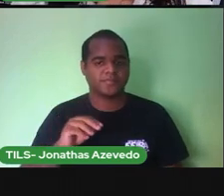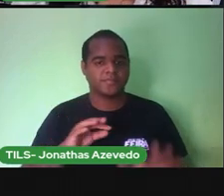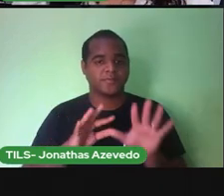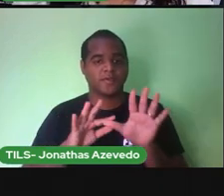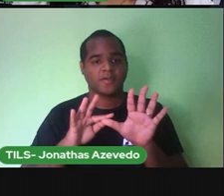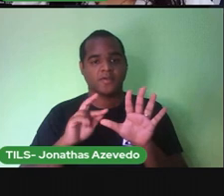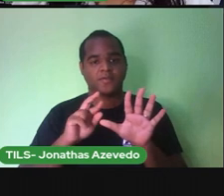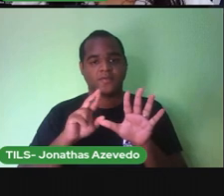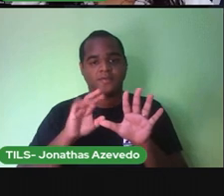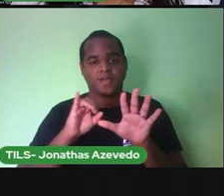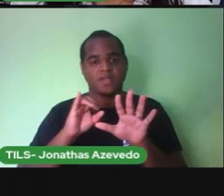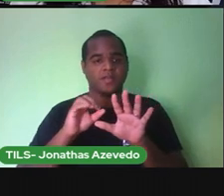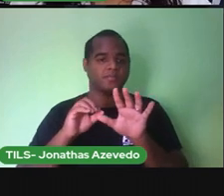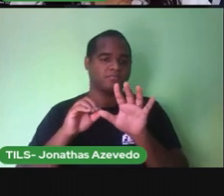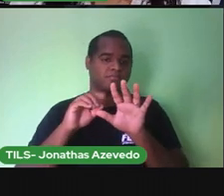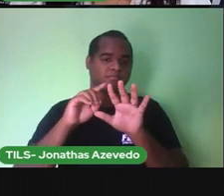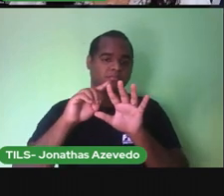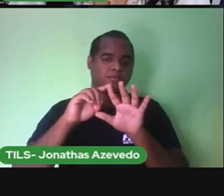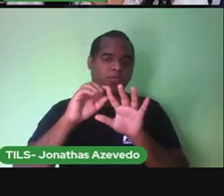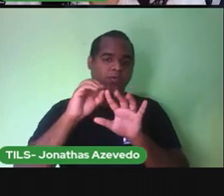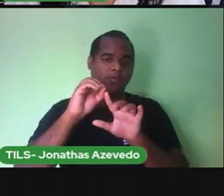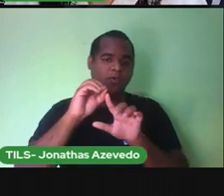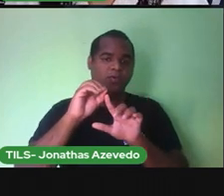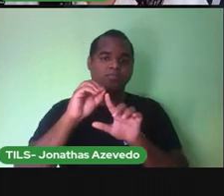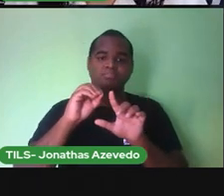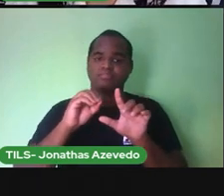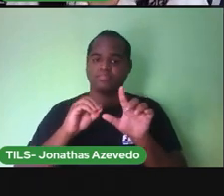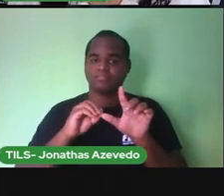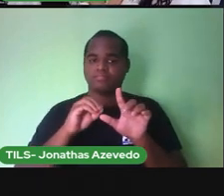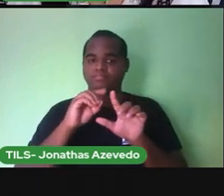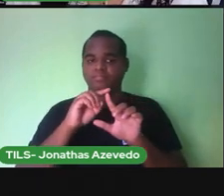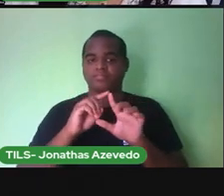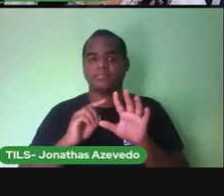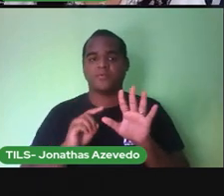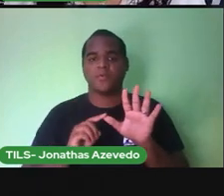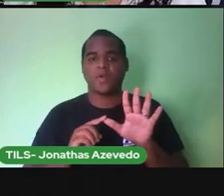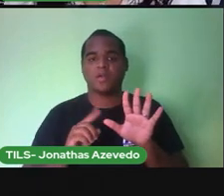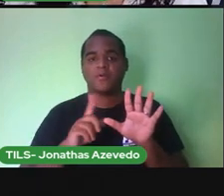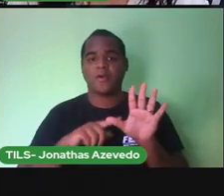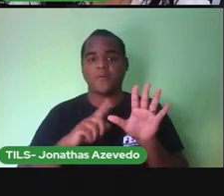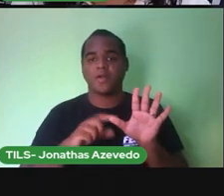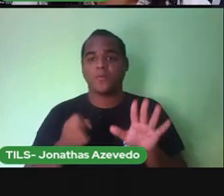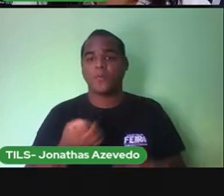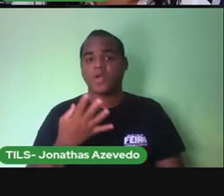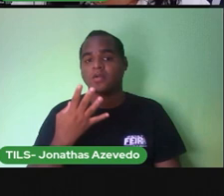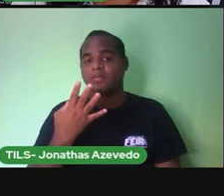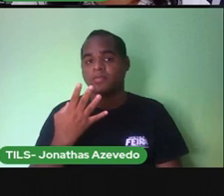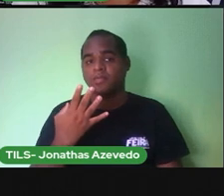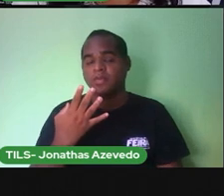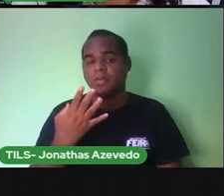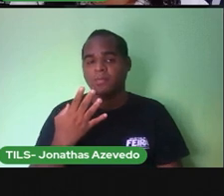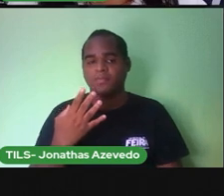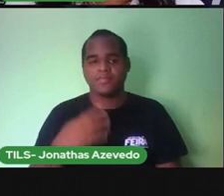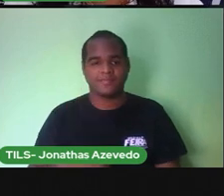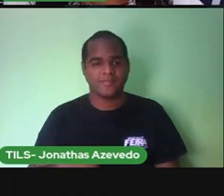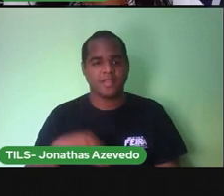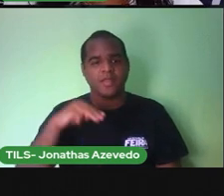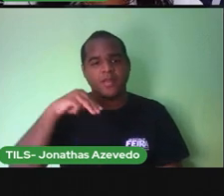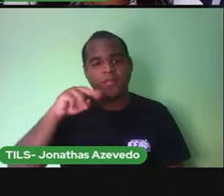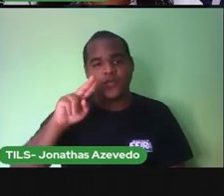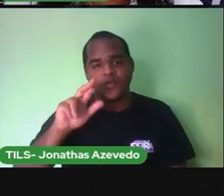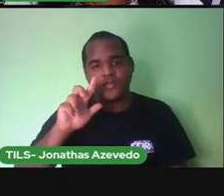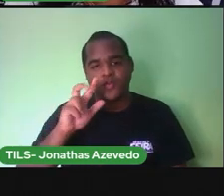Quantas letrinhas Quatro Agora Mulher Não é mulher Não Viu gente É